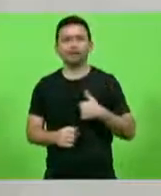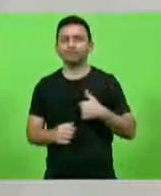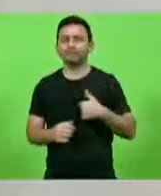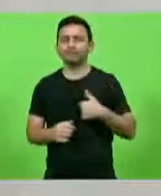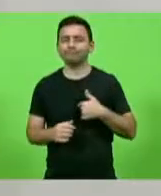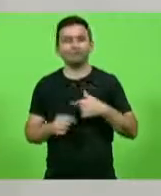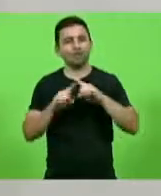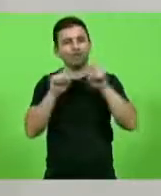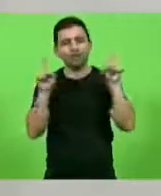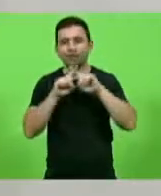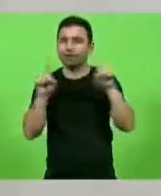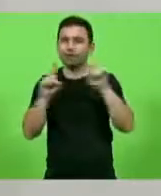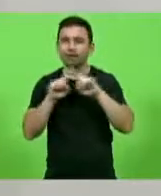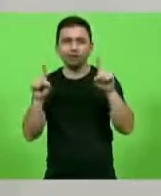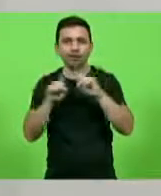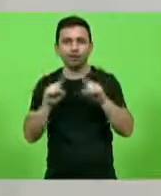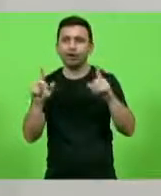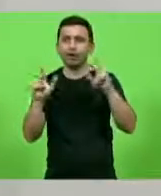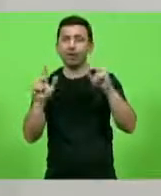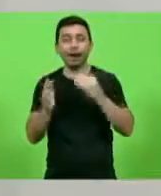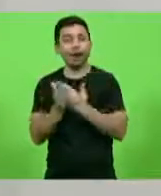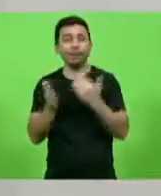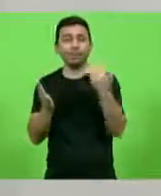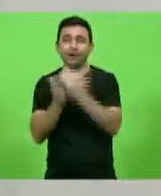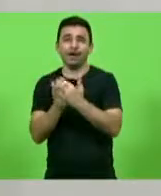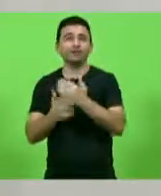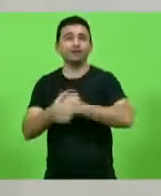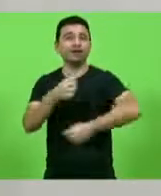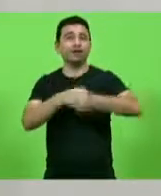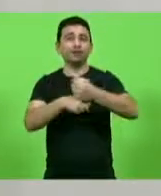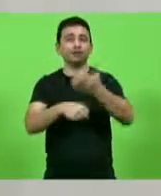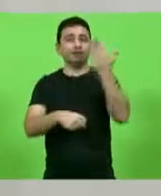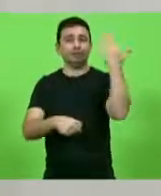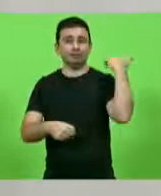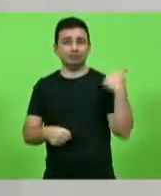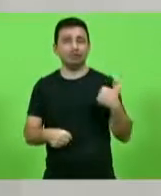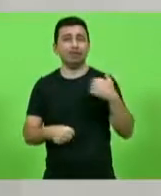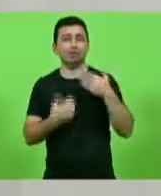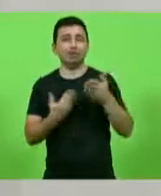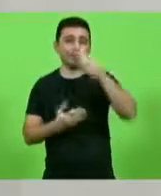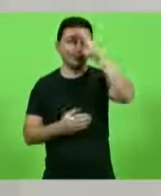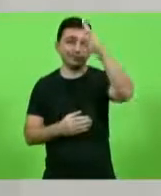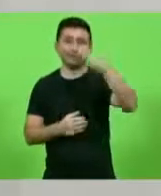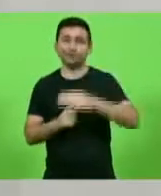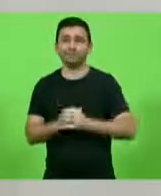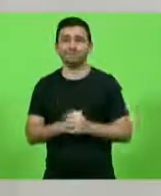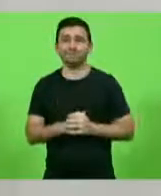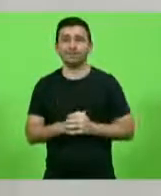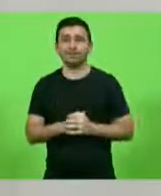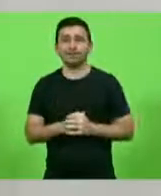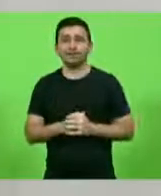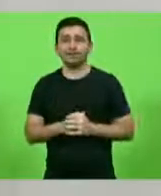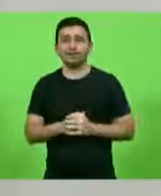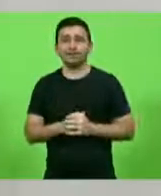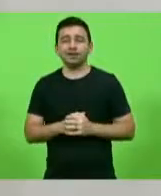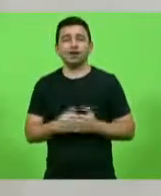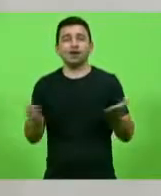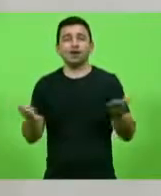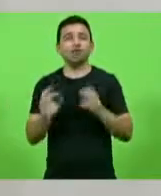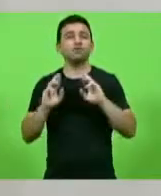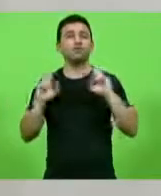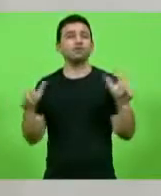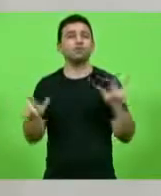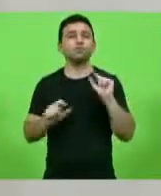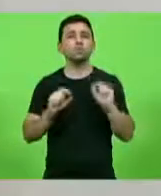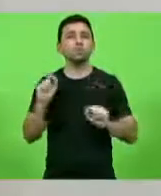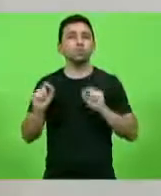que eu tinha do governador Moisés em março do ano 2019, meu primeiro ano de legislatura. Agora, a diferença principal